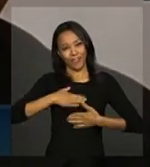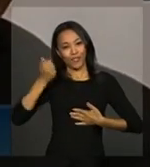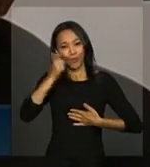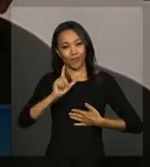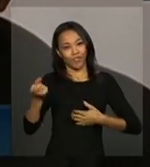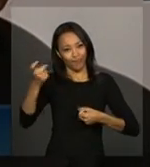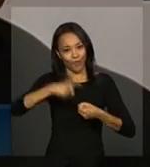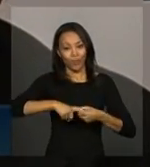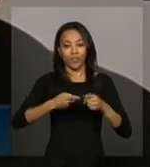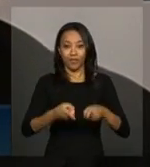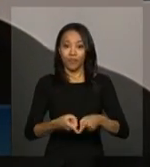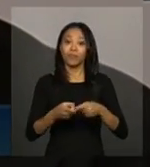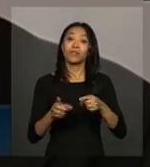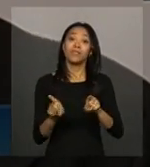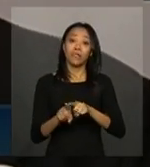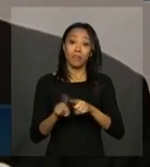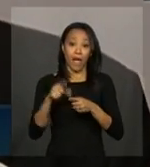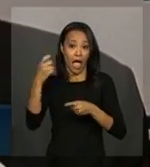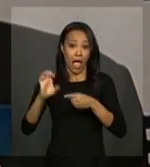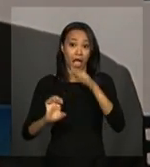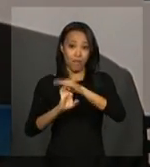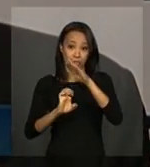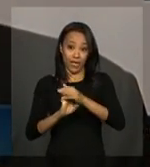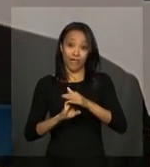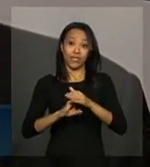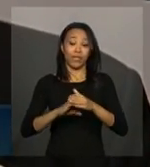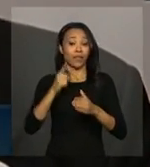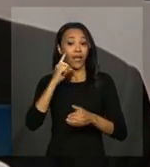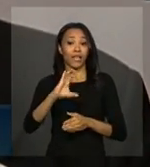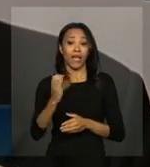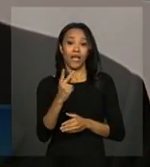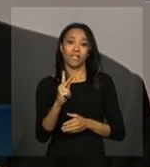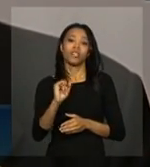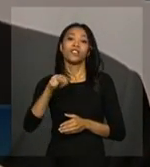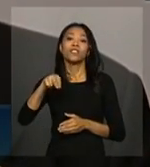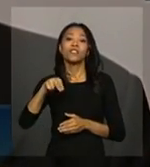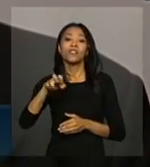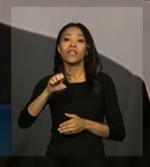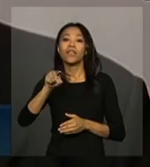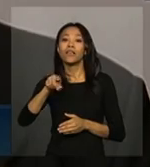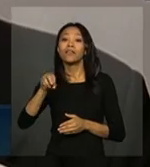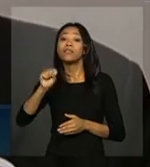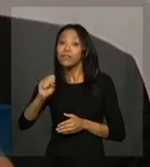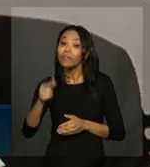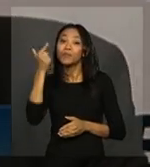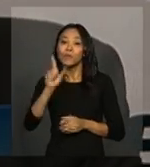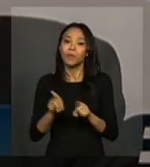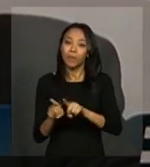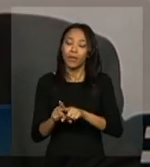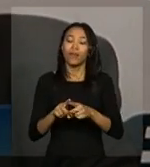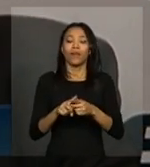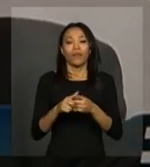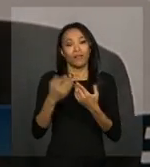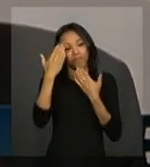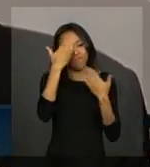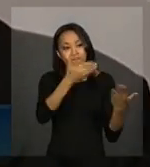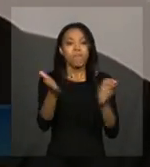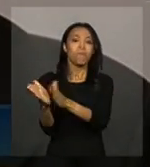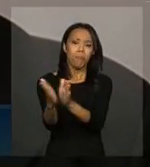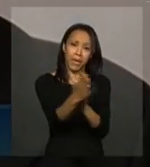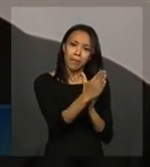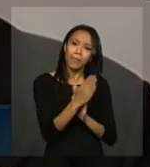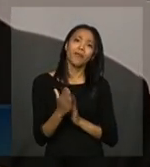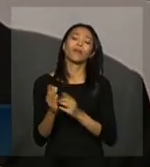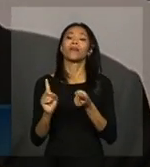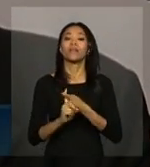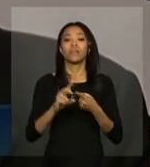acredito que a State Grid esteja, mas, acima de tudo, está satisfeita e de parabéns, além dos promotores aqui representados,